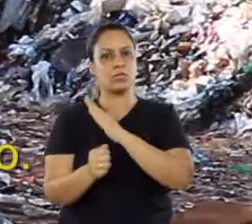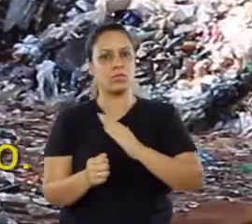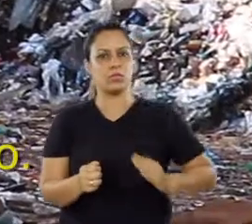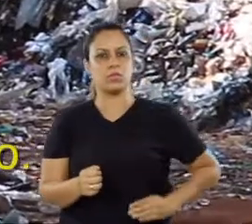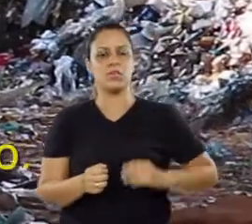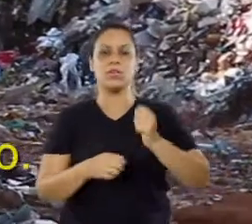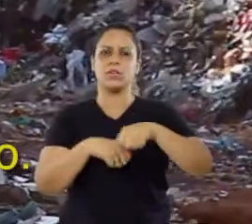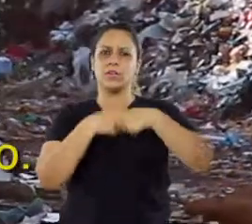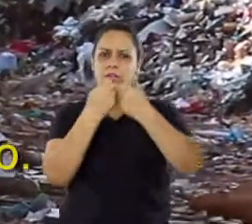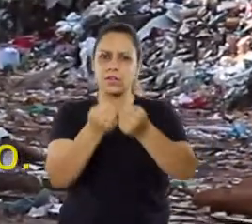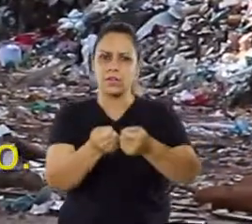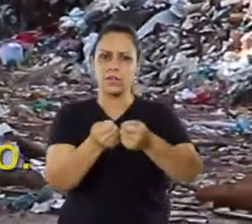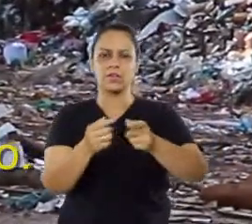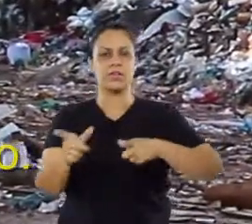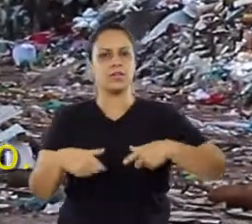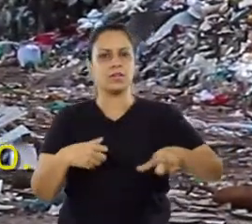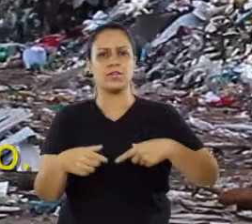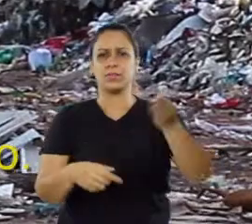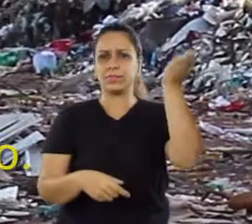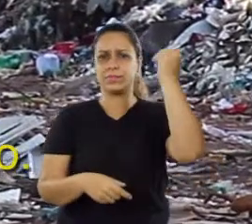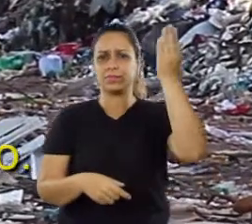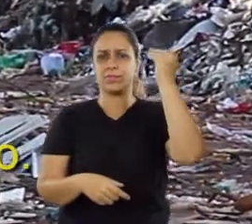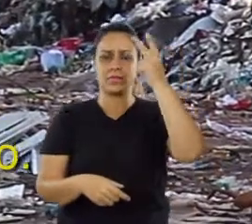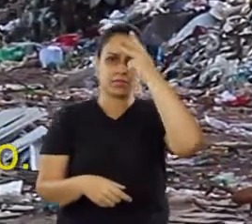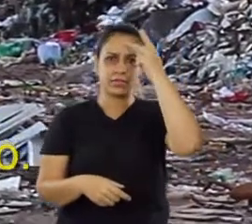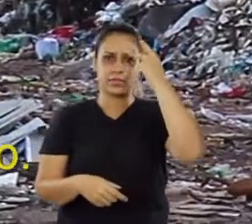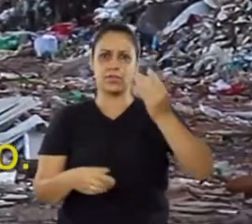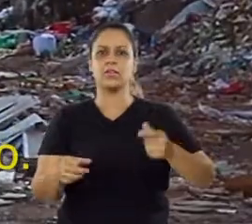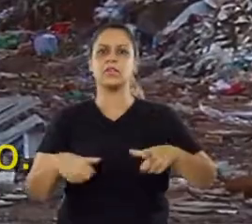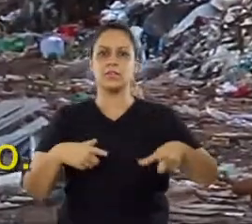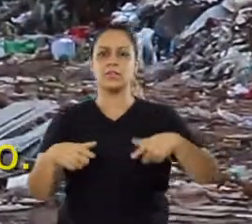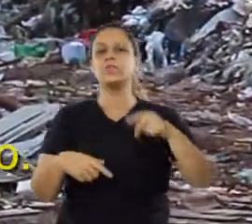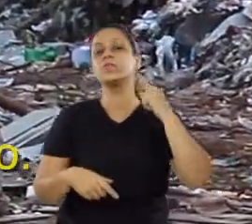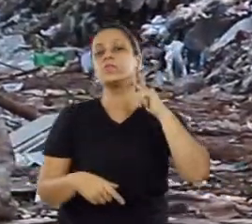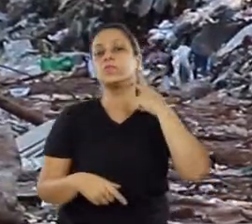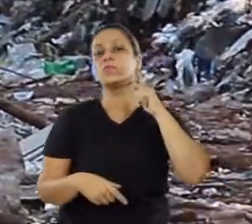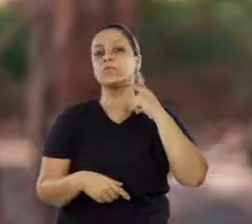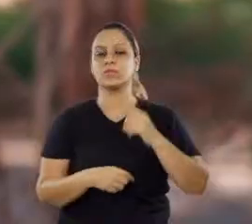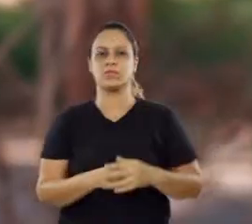dando dignidade aos antigos trabalhadores do lixão.